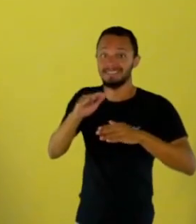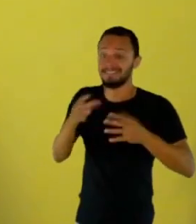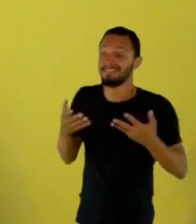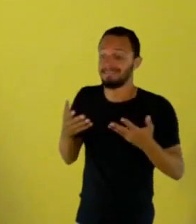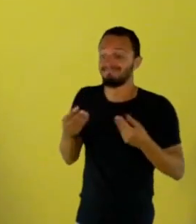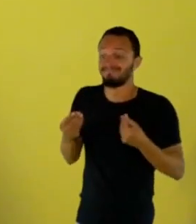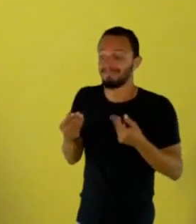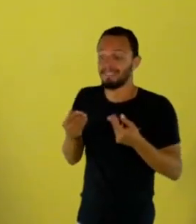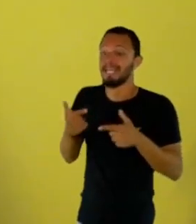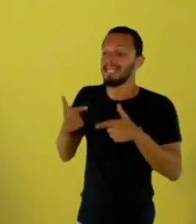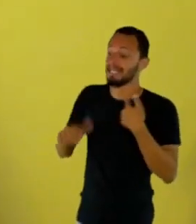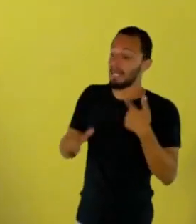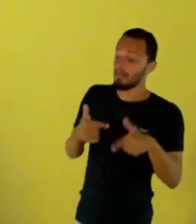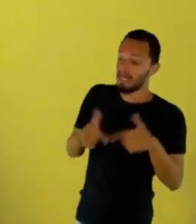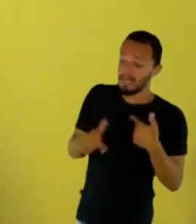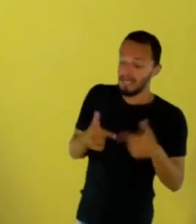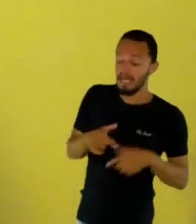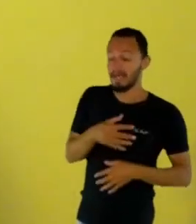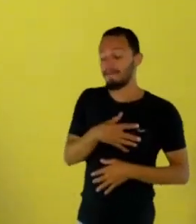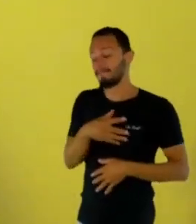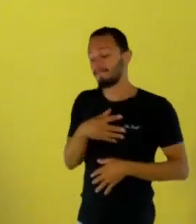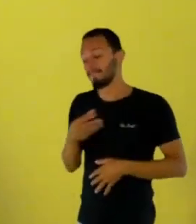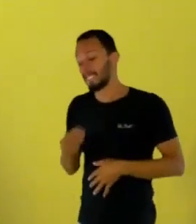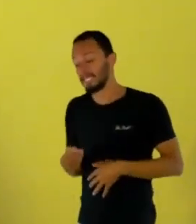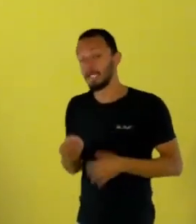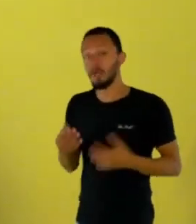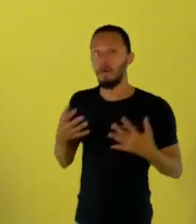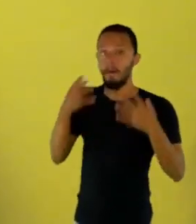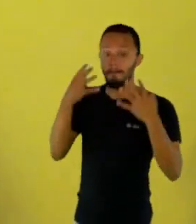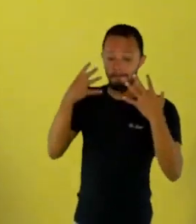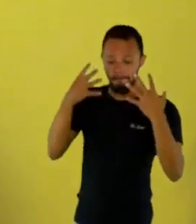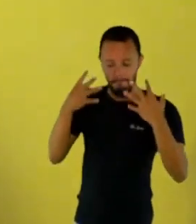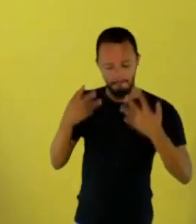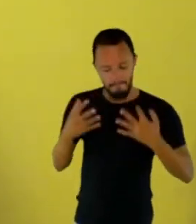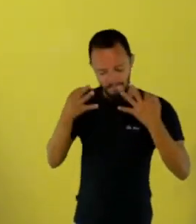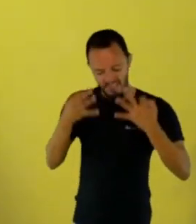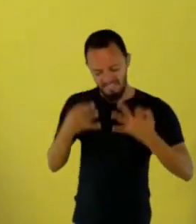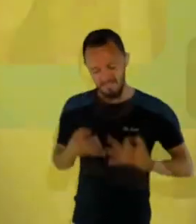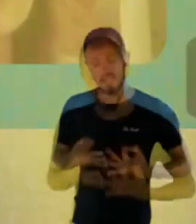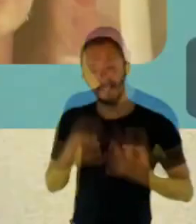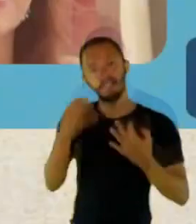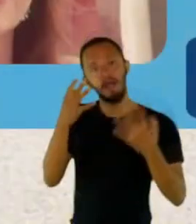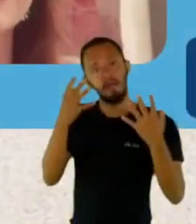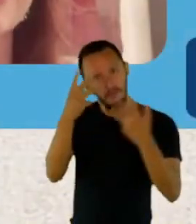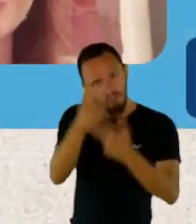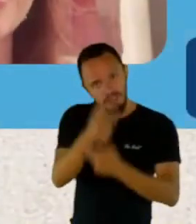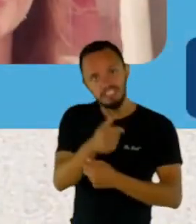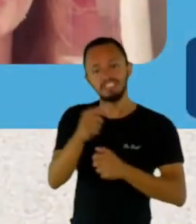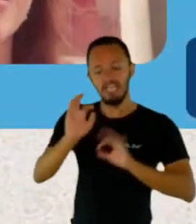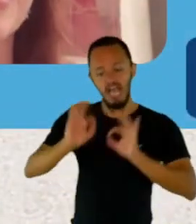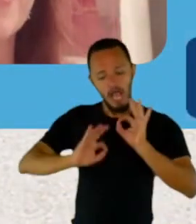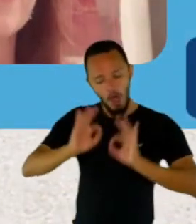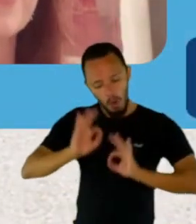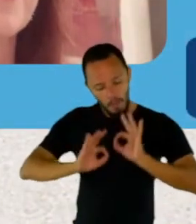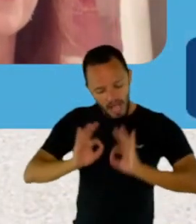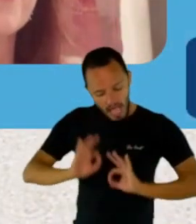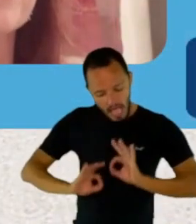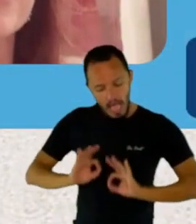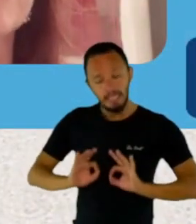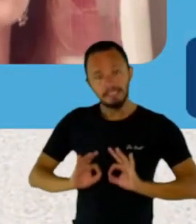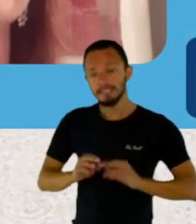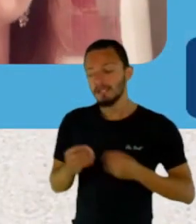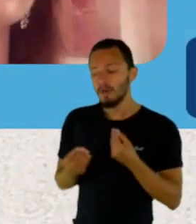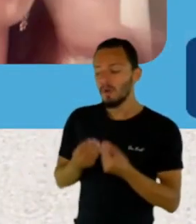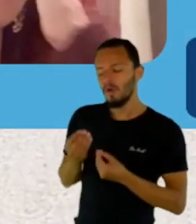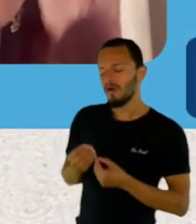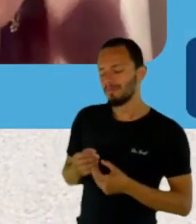trabalhar e cuidar do filho. ser a mulher perfeita, bonita, arrumada. Exatamente. Rindo, né? Eu lembro,